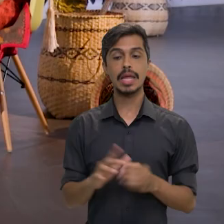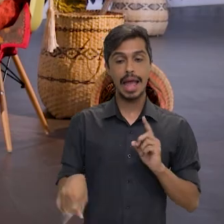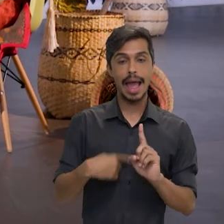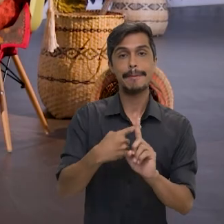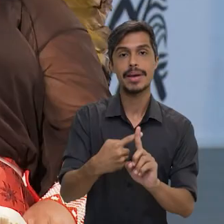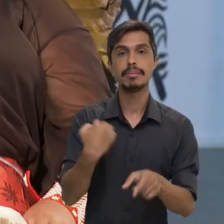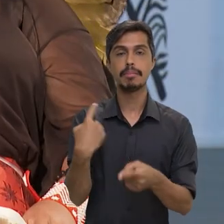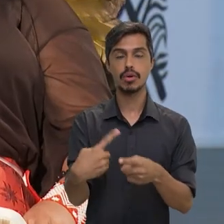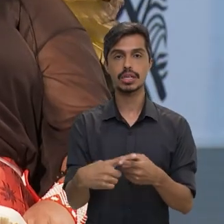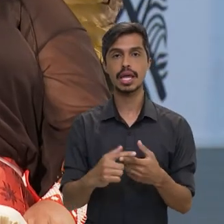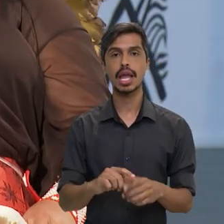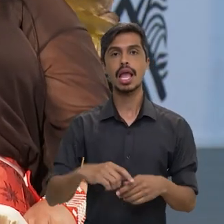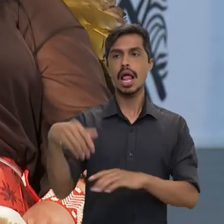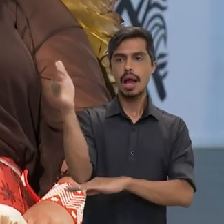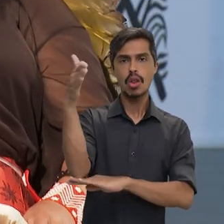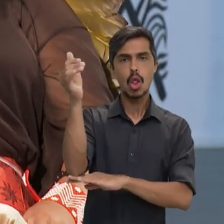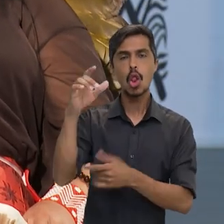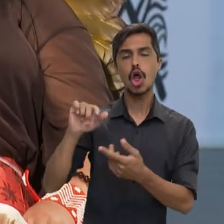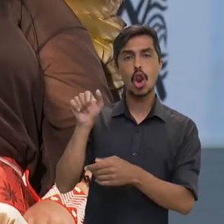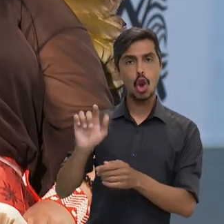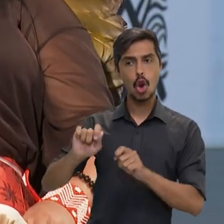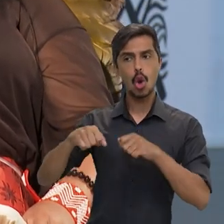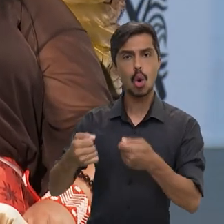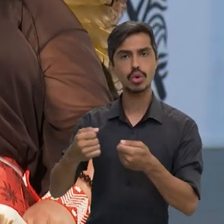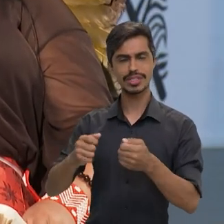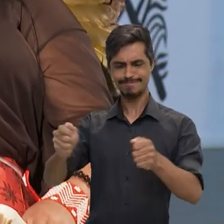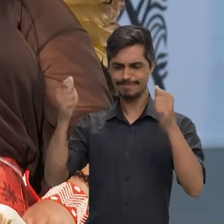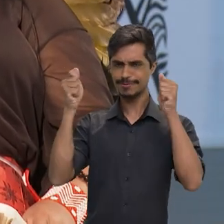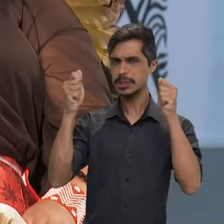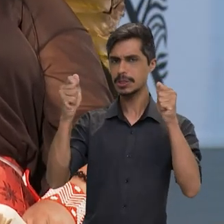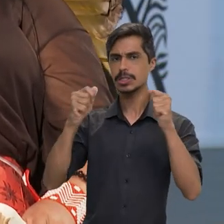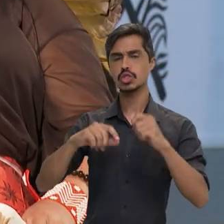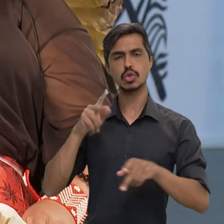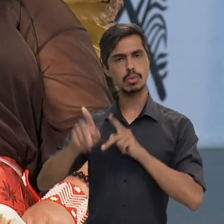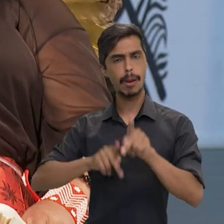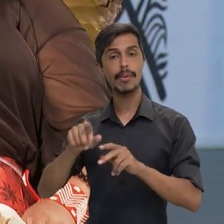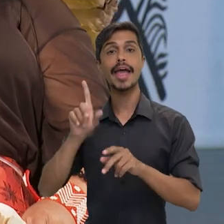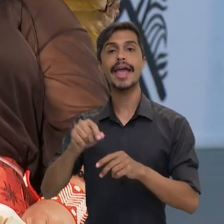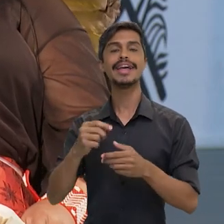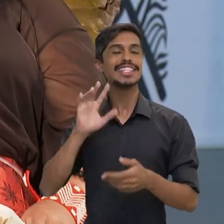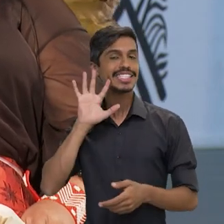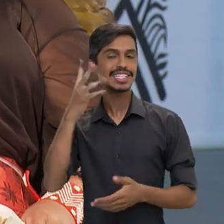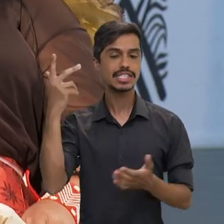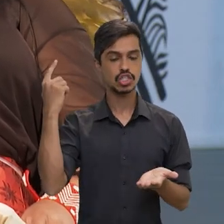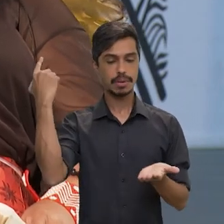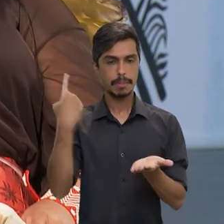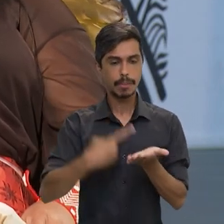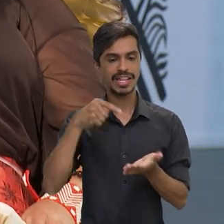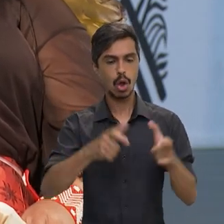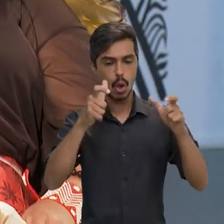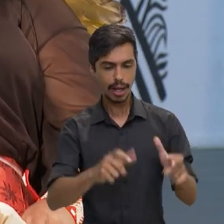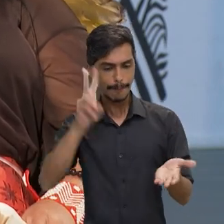a bandeira de luta maior dos povos indígenas sempre foi a demarcação dos territórios